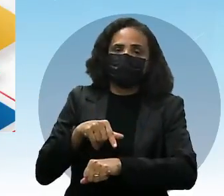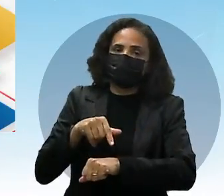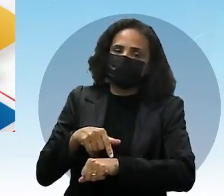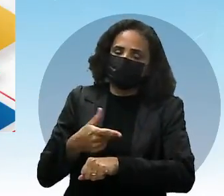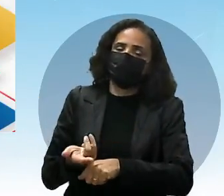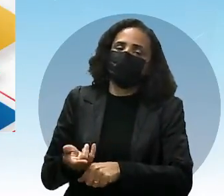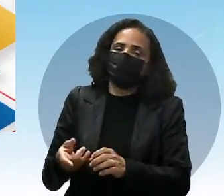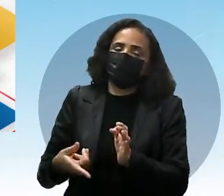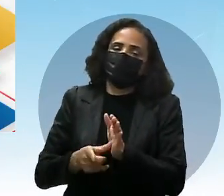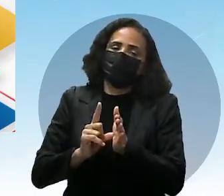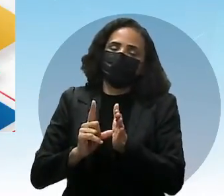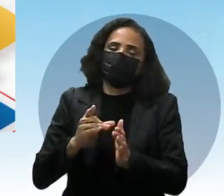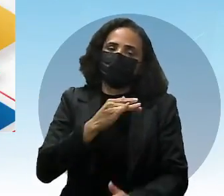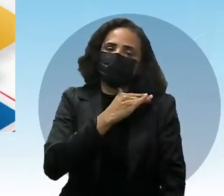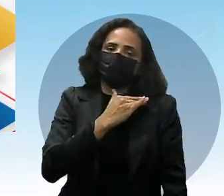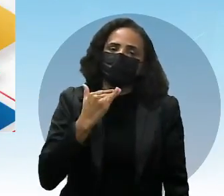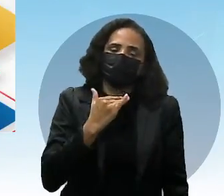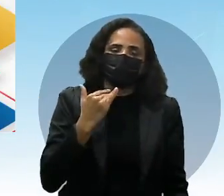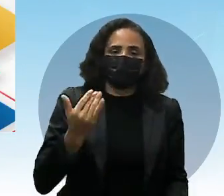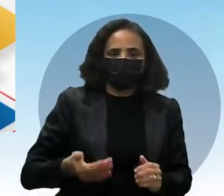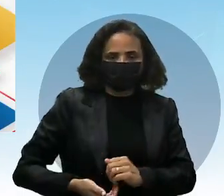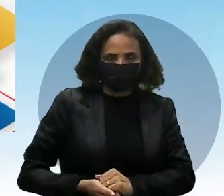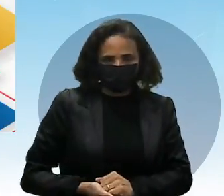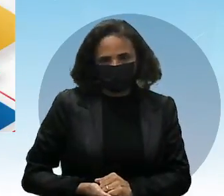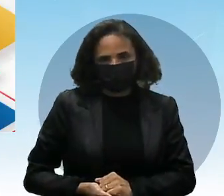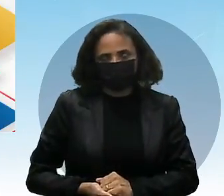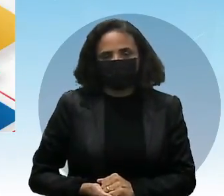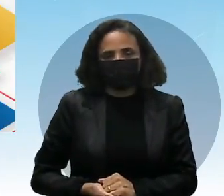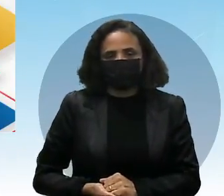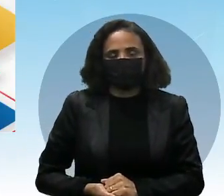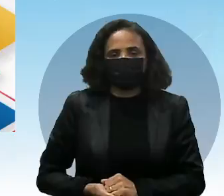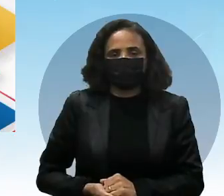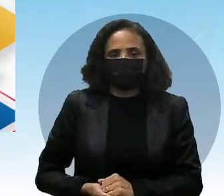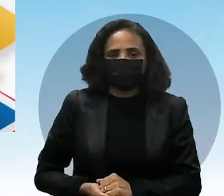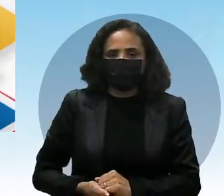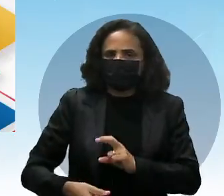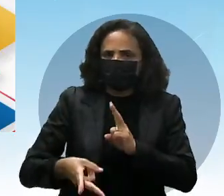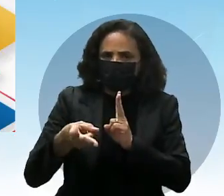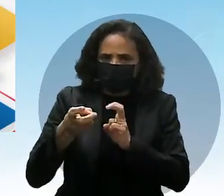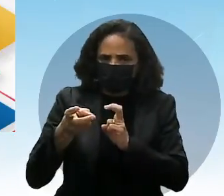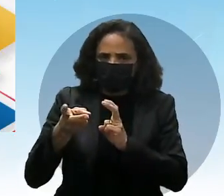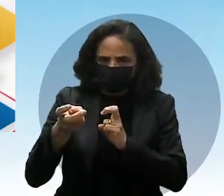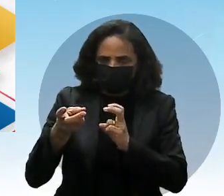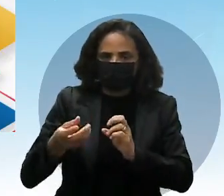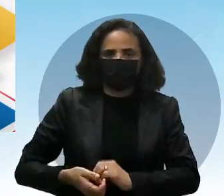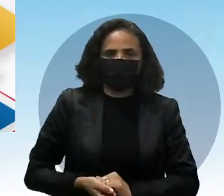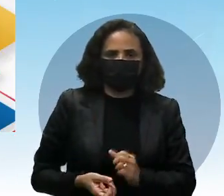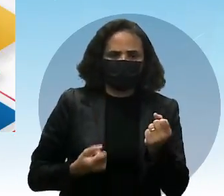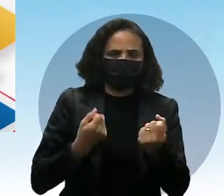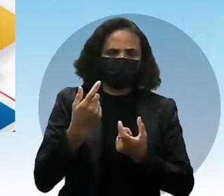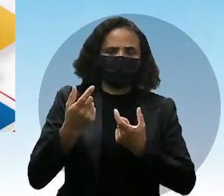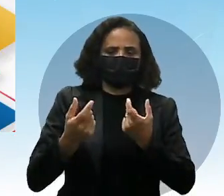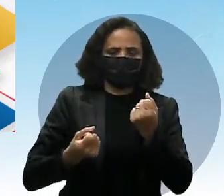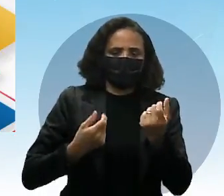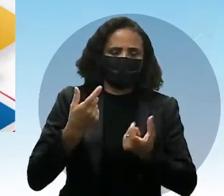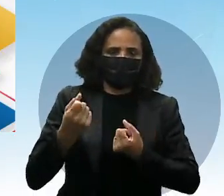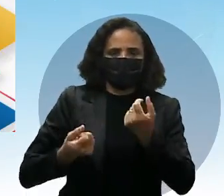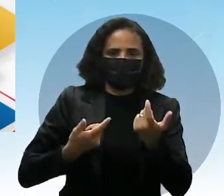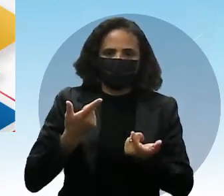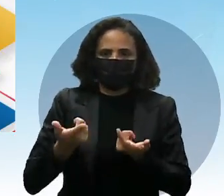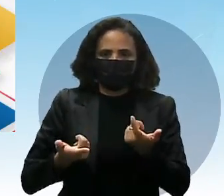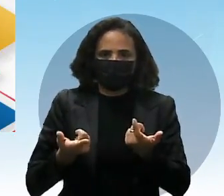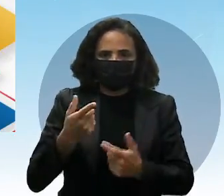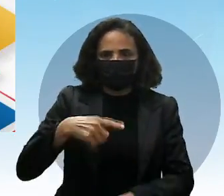suspiro, antes que a morte lhe leve embora. Gente, percebam que muitas vezes a charge, deixa eu só voltar para ela aqui,